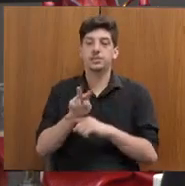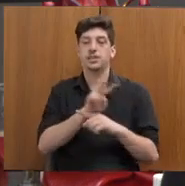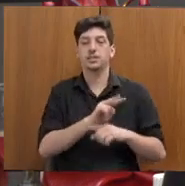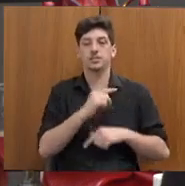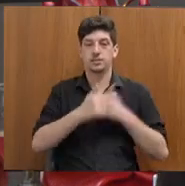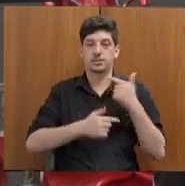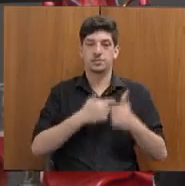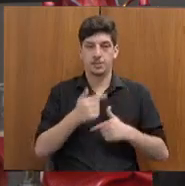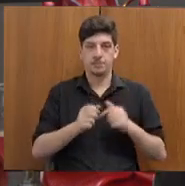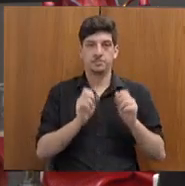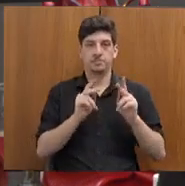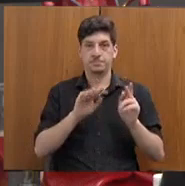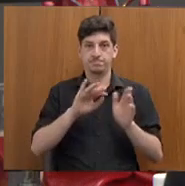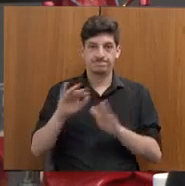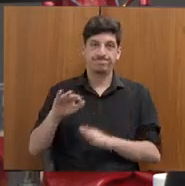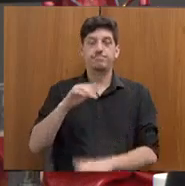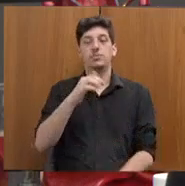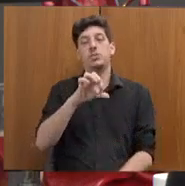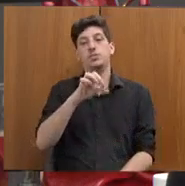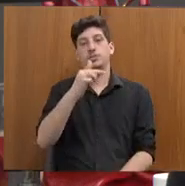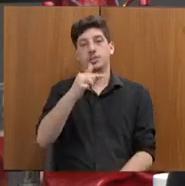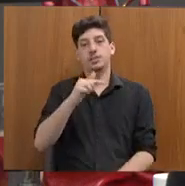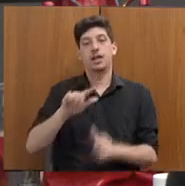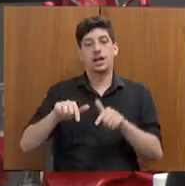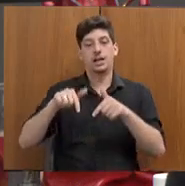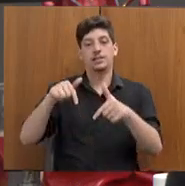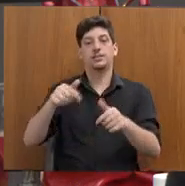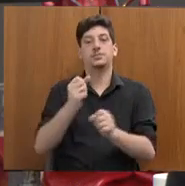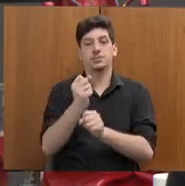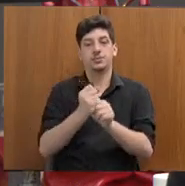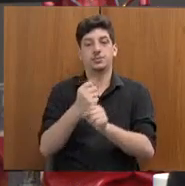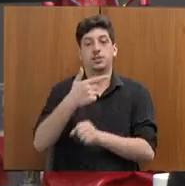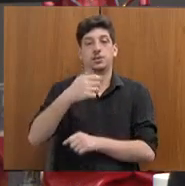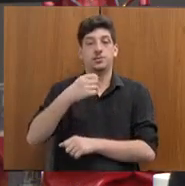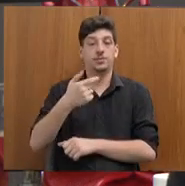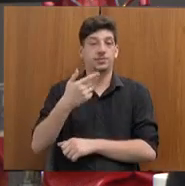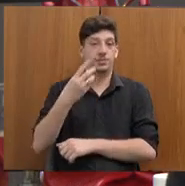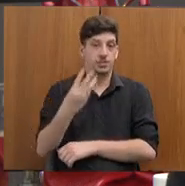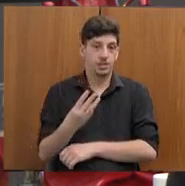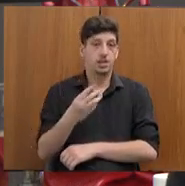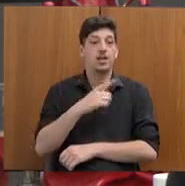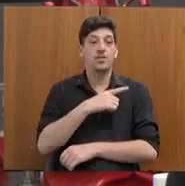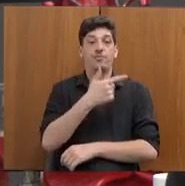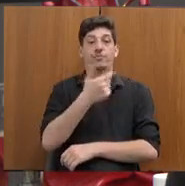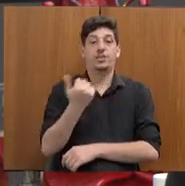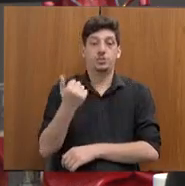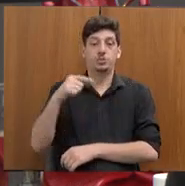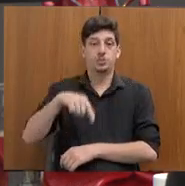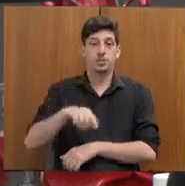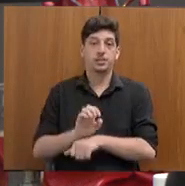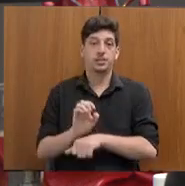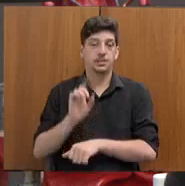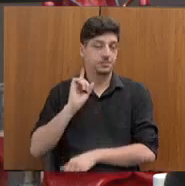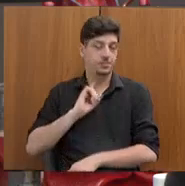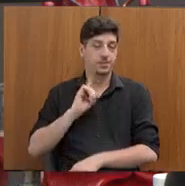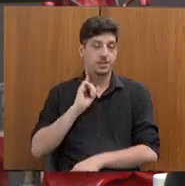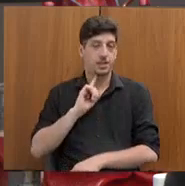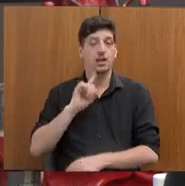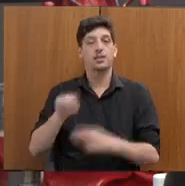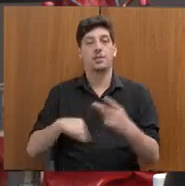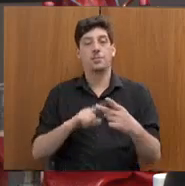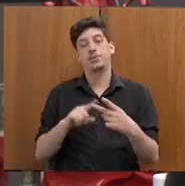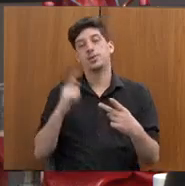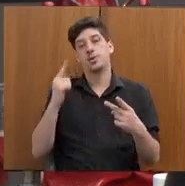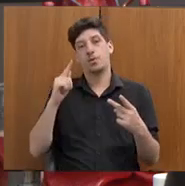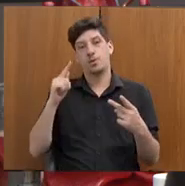97 ações realizadas em 2023, 21 ocorreram aqui em Minas Gerais. Depois, o estado de